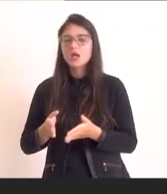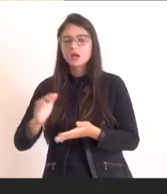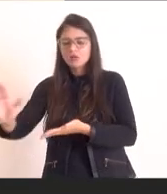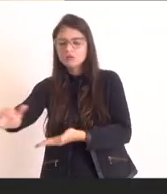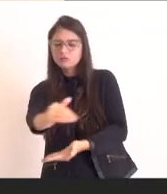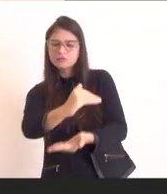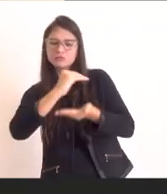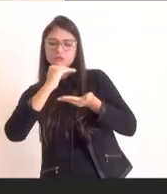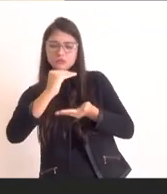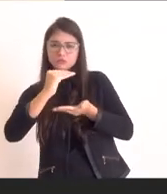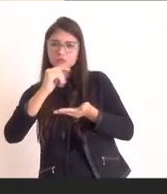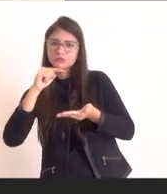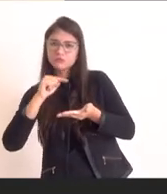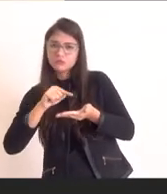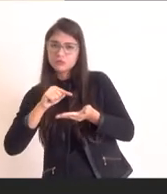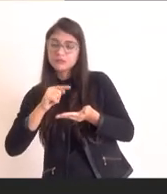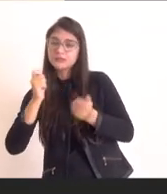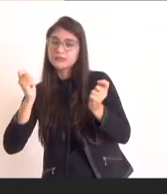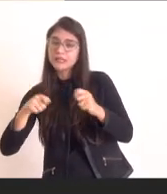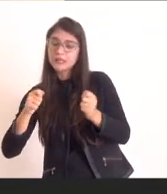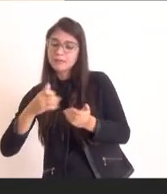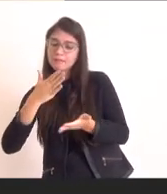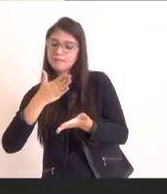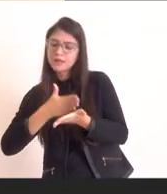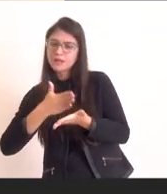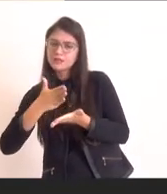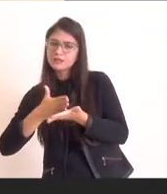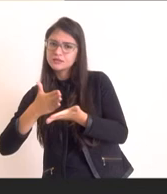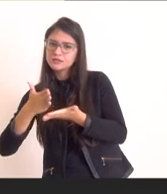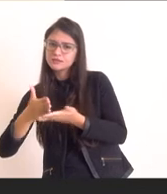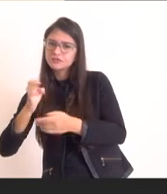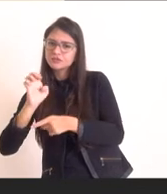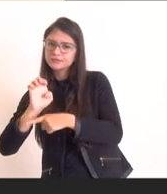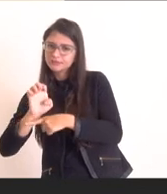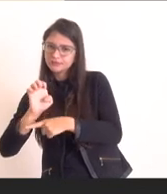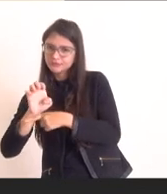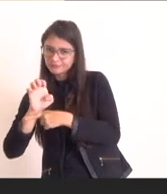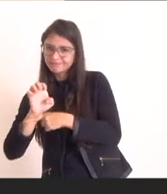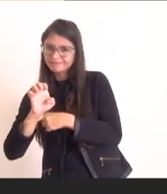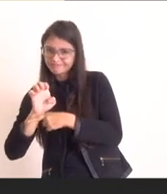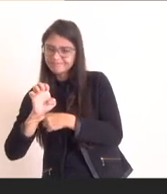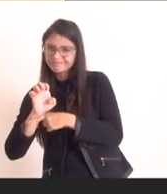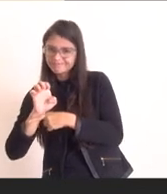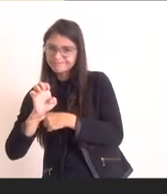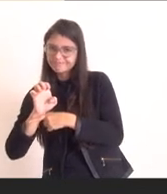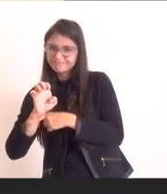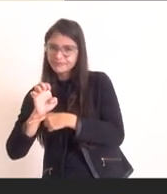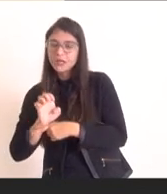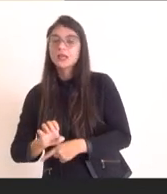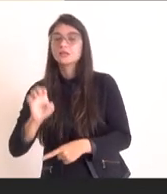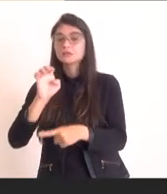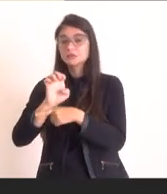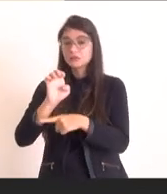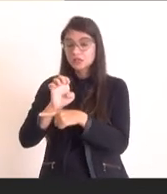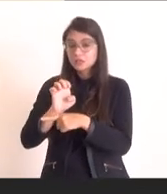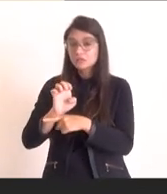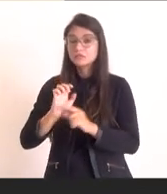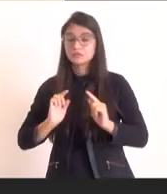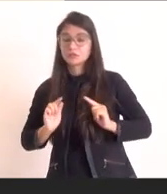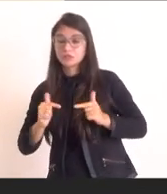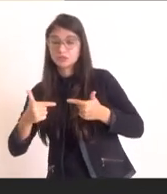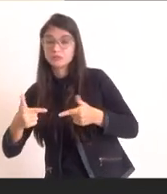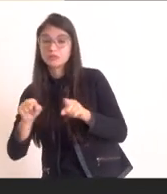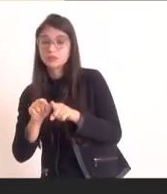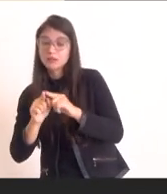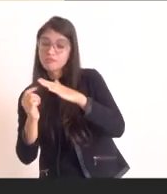garantir a parcela, principalmente do estado, vai fazer com que a iniciativa privada